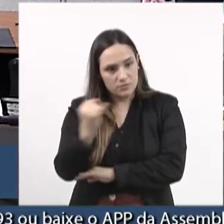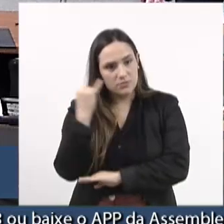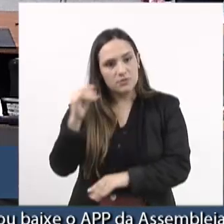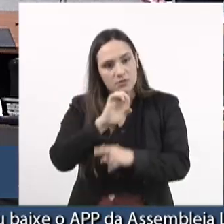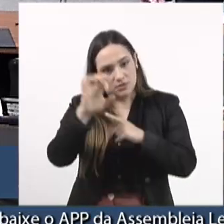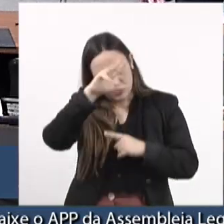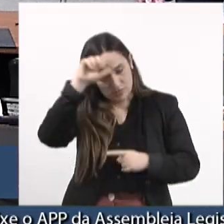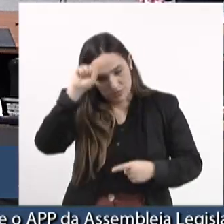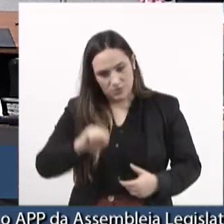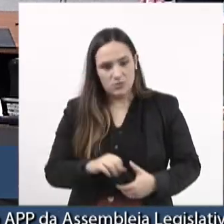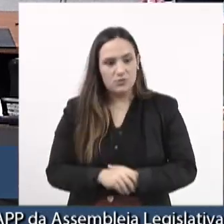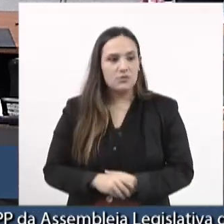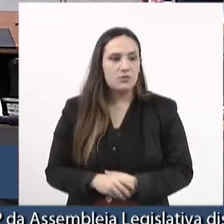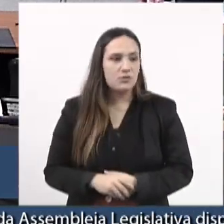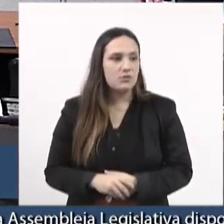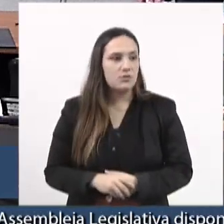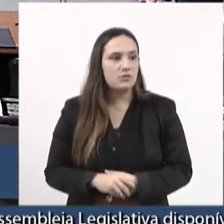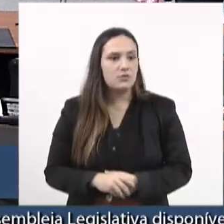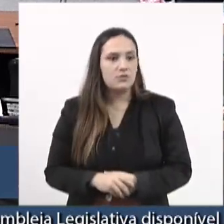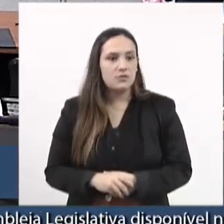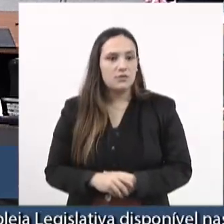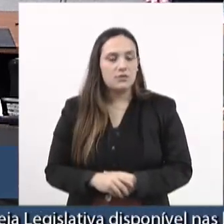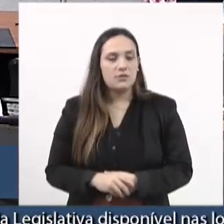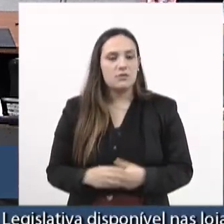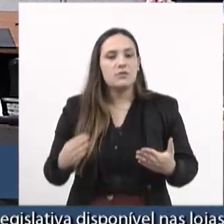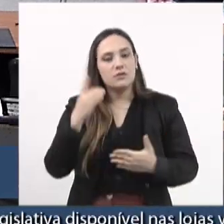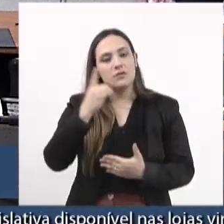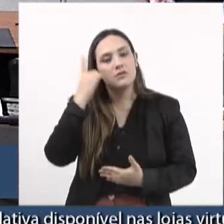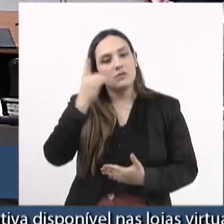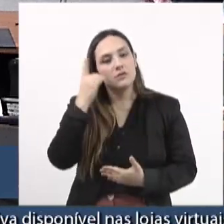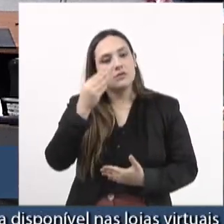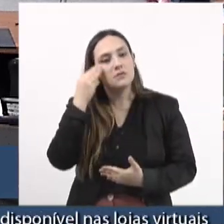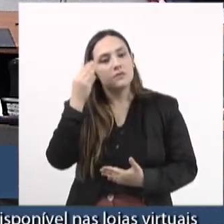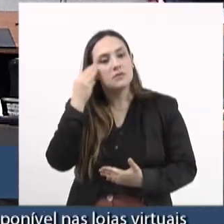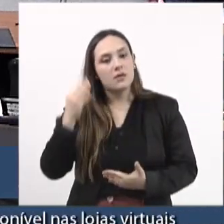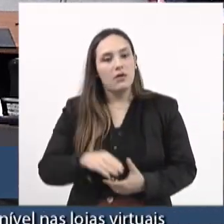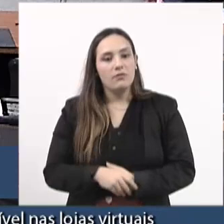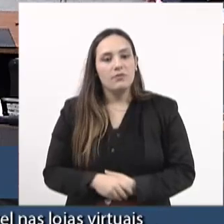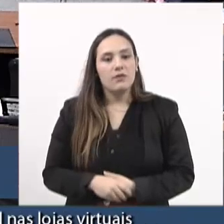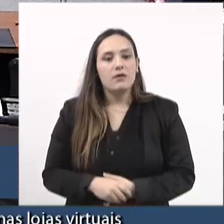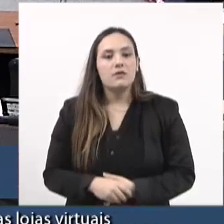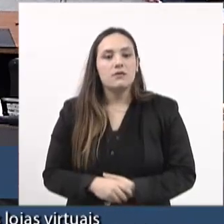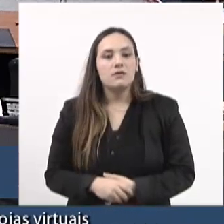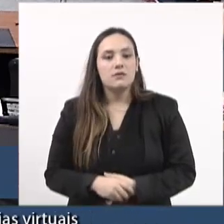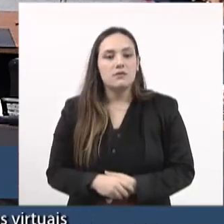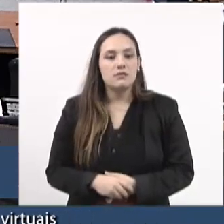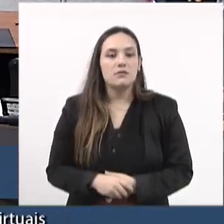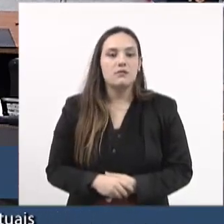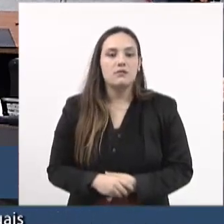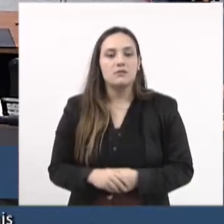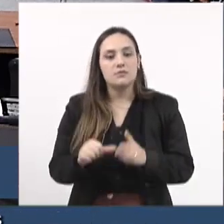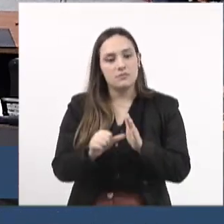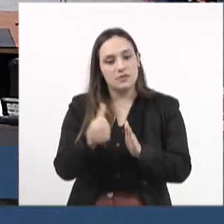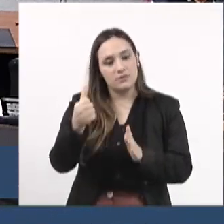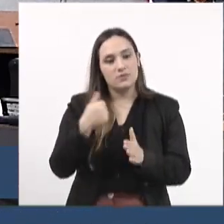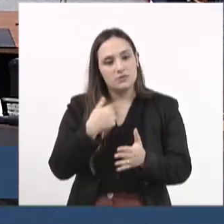reaberta a sessão com a palavra da deputada Mara Caseiro. Bem, primeiro eu quero